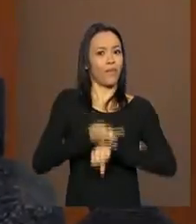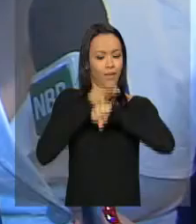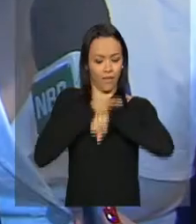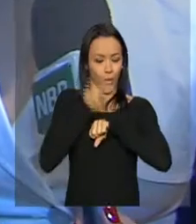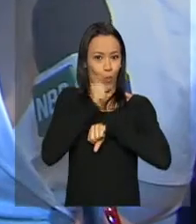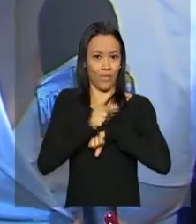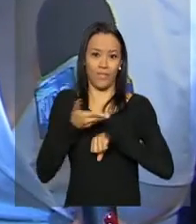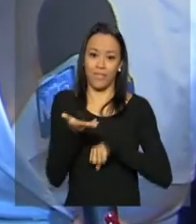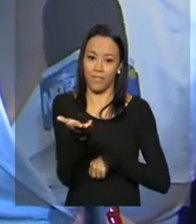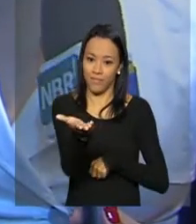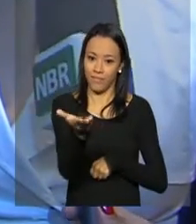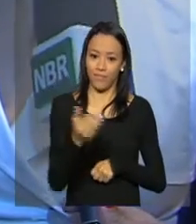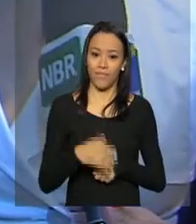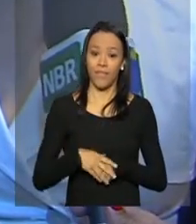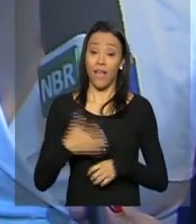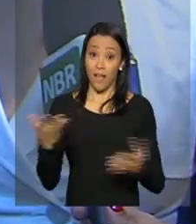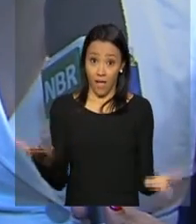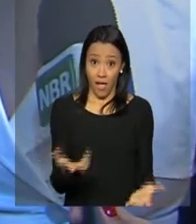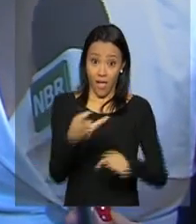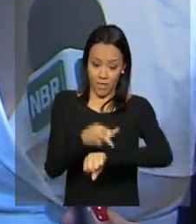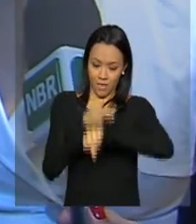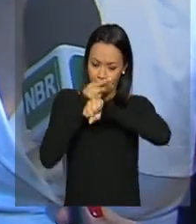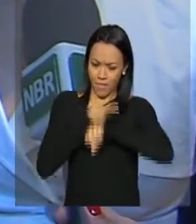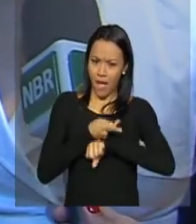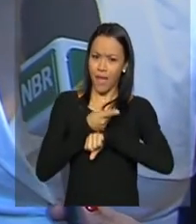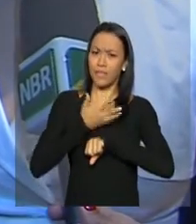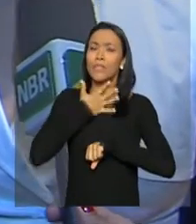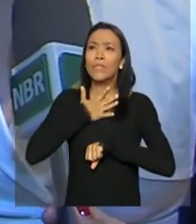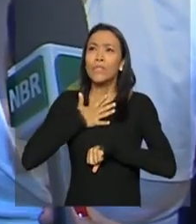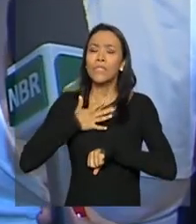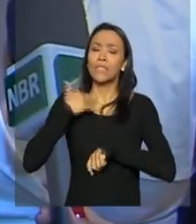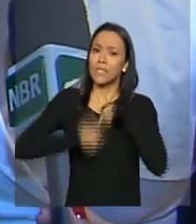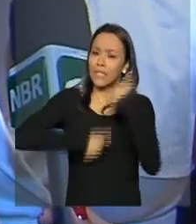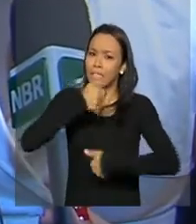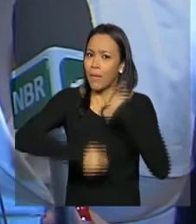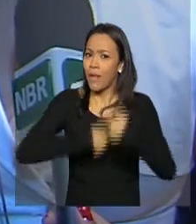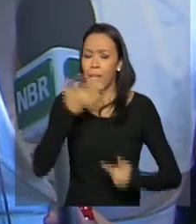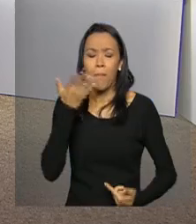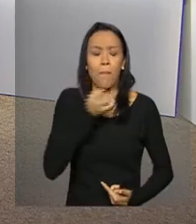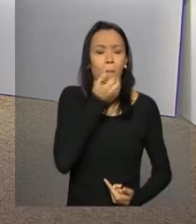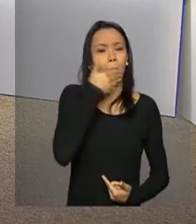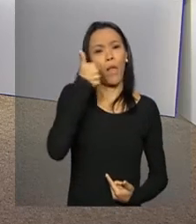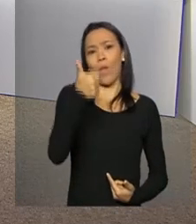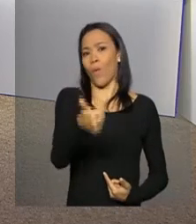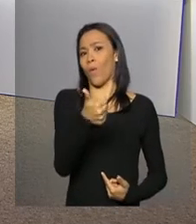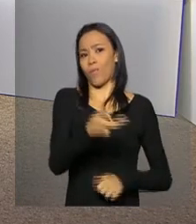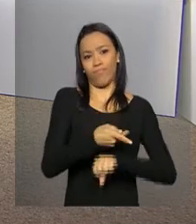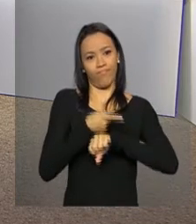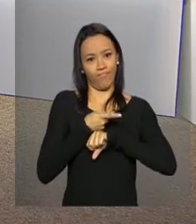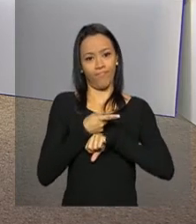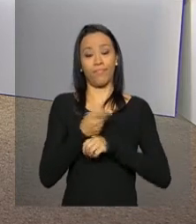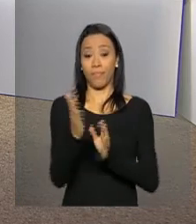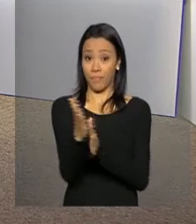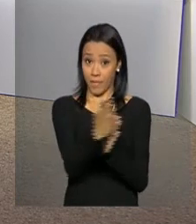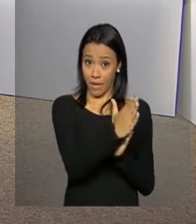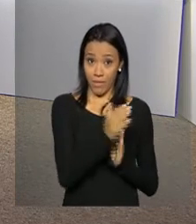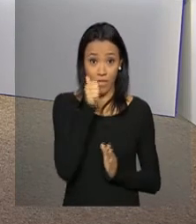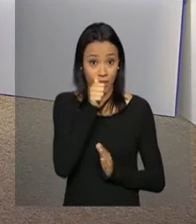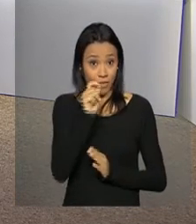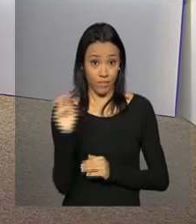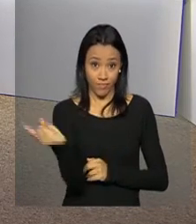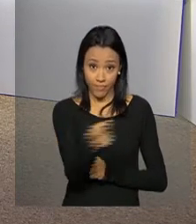premiação. A gente ser premiada por fazer o que a gente gosta, não há nada melhor. Parabéns a todas.